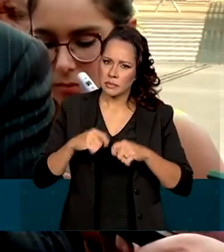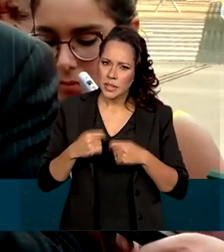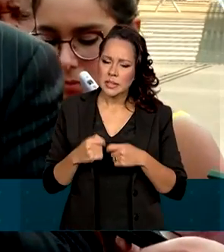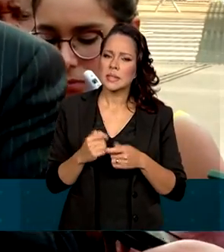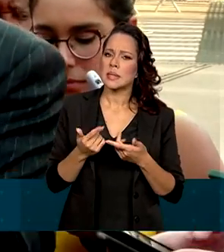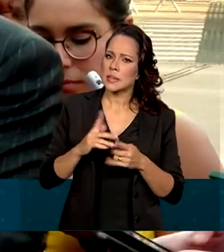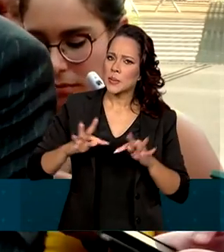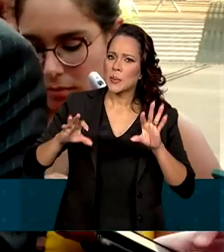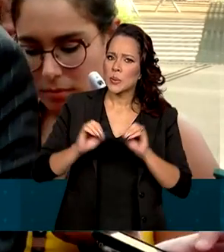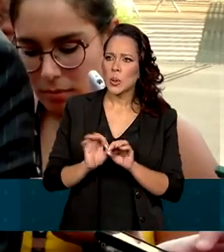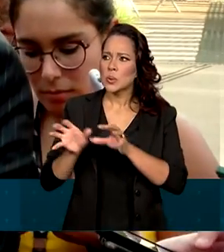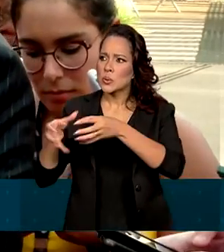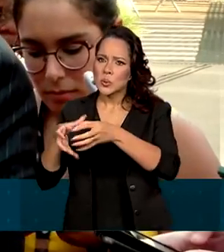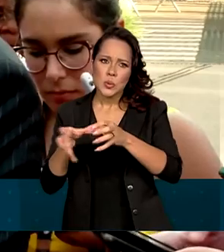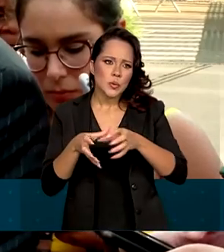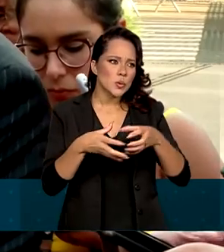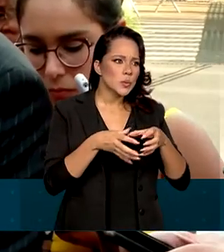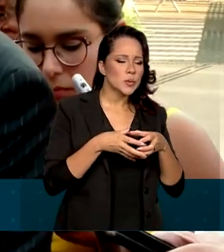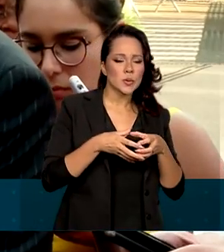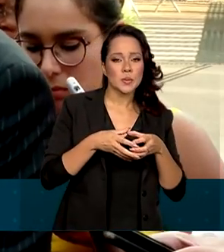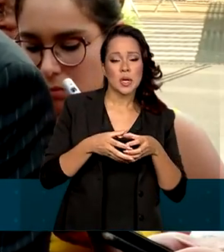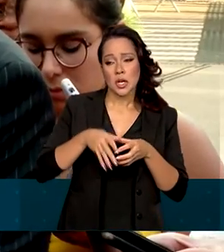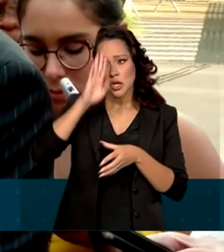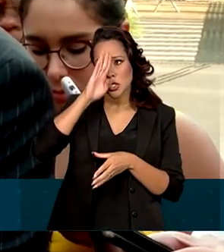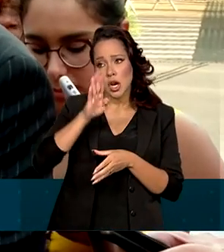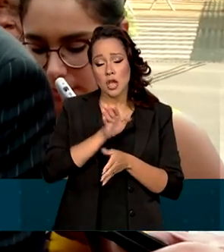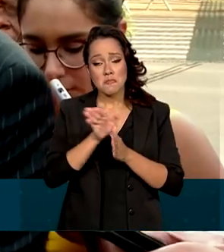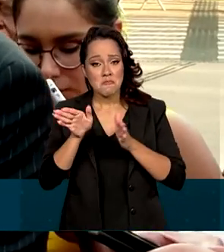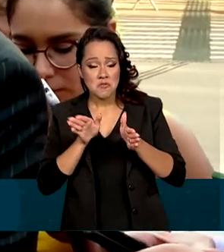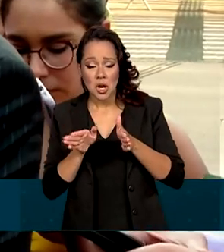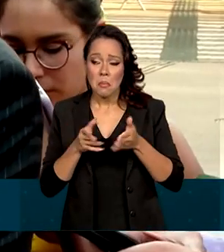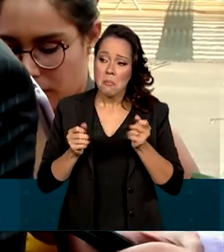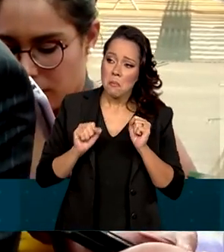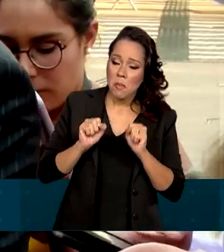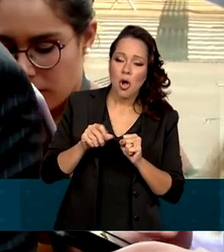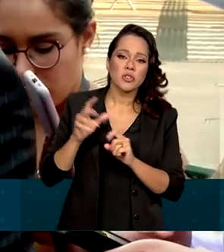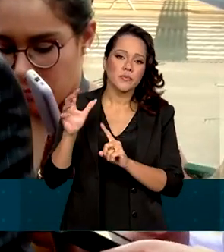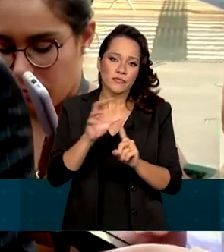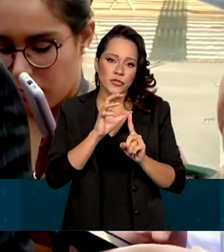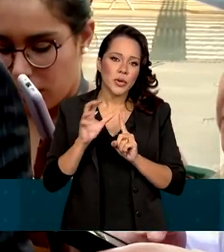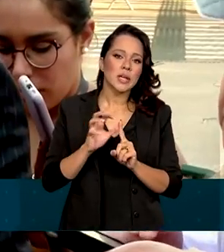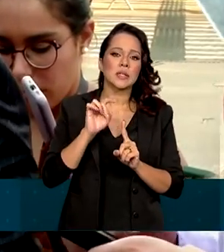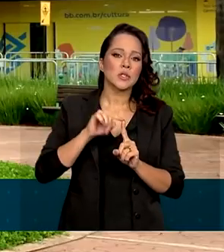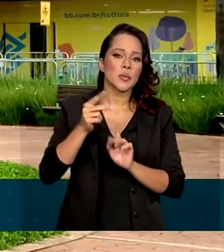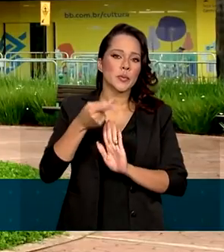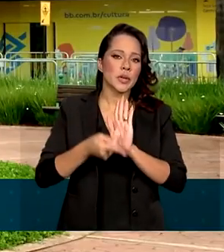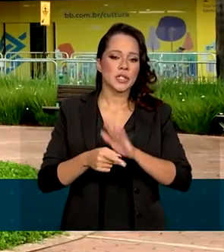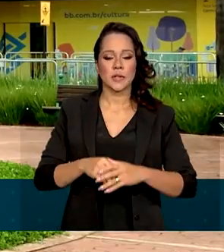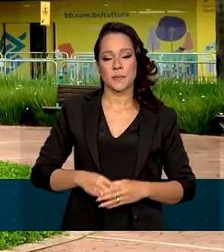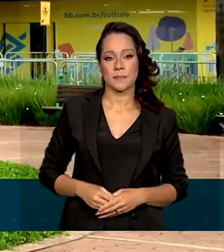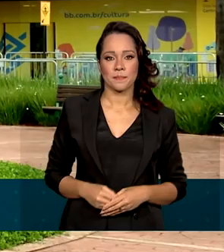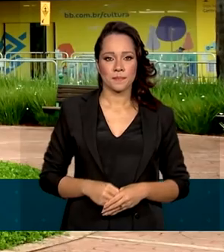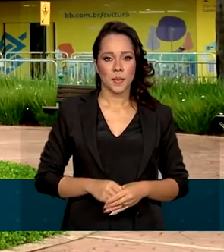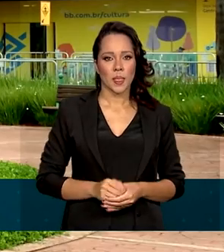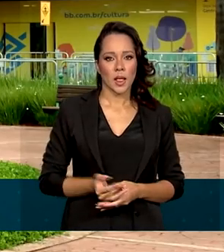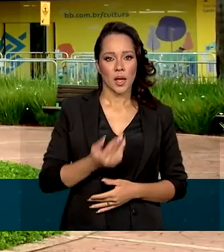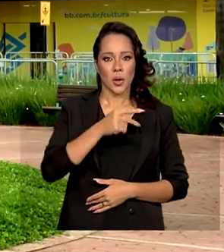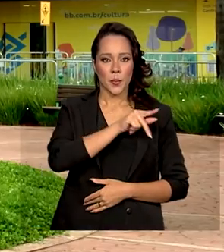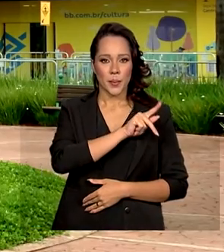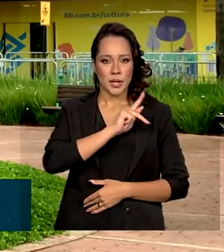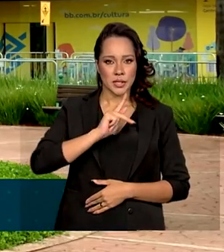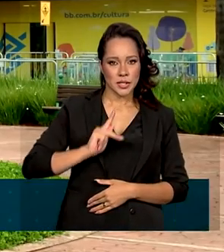envolver todos os entes que, direto ou indiretamente, possam ter influência sobre aqueles projetos. Segundo o presidente